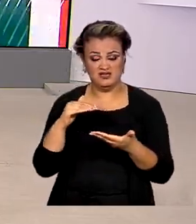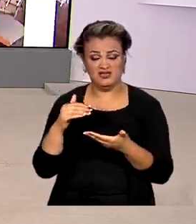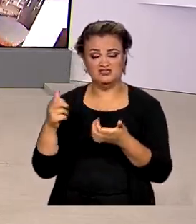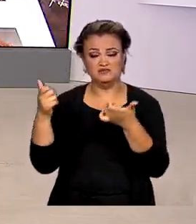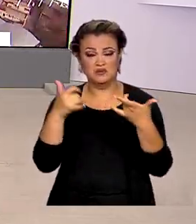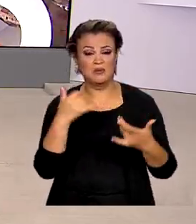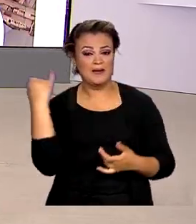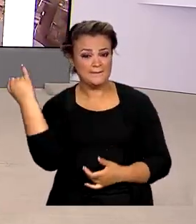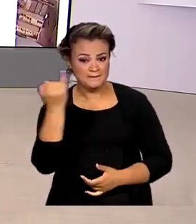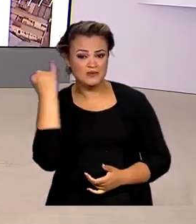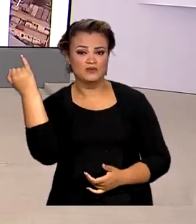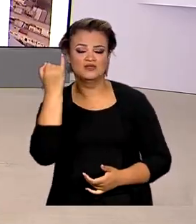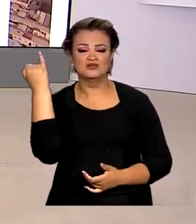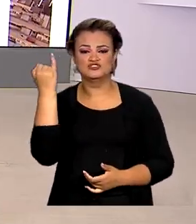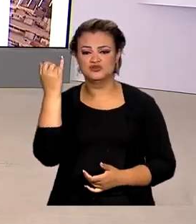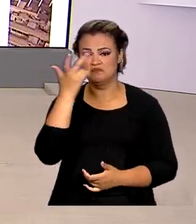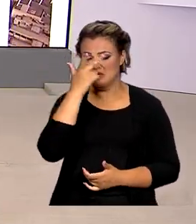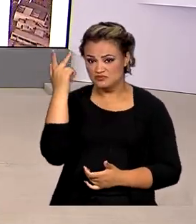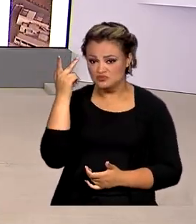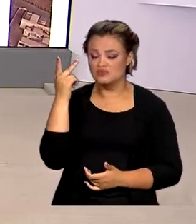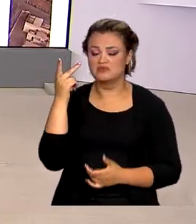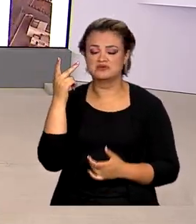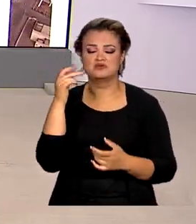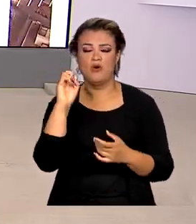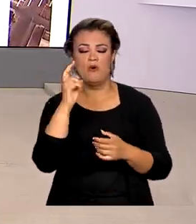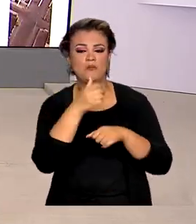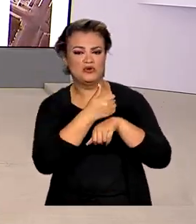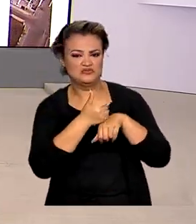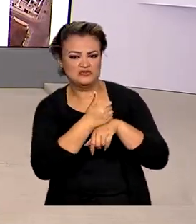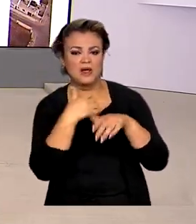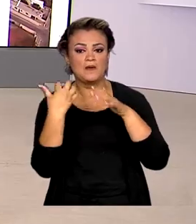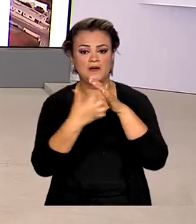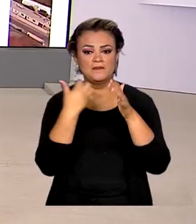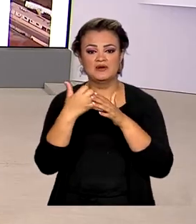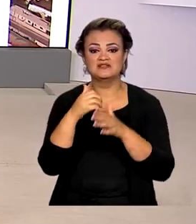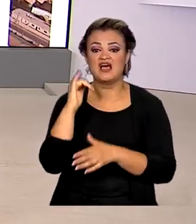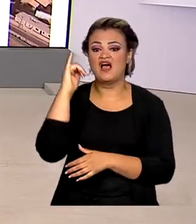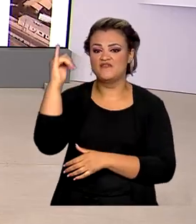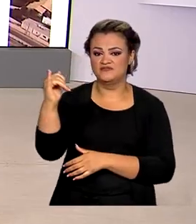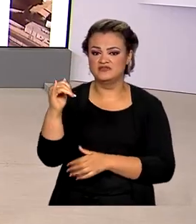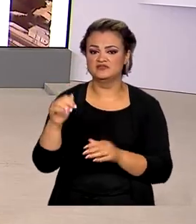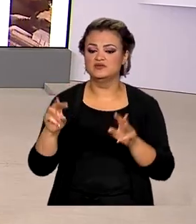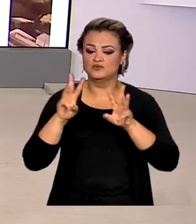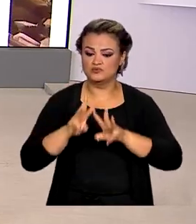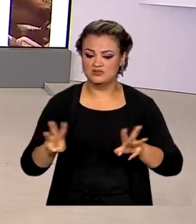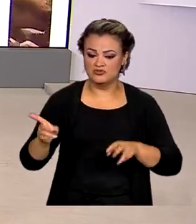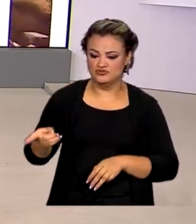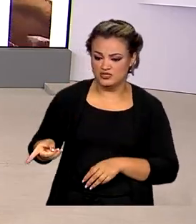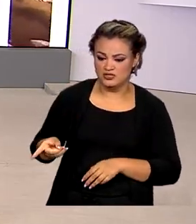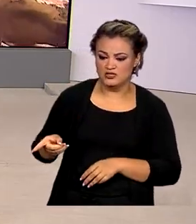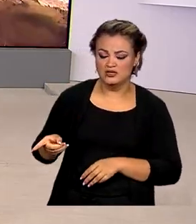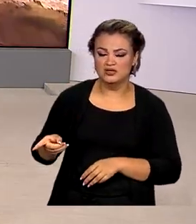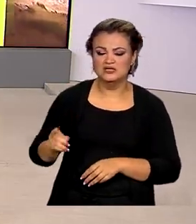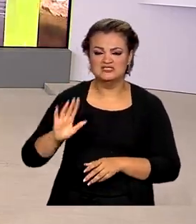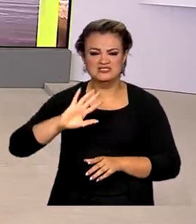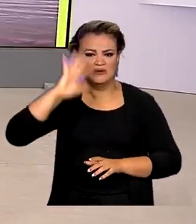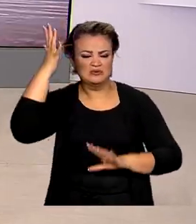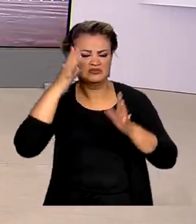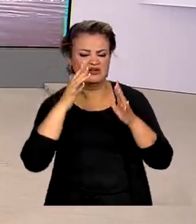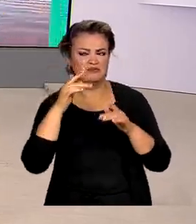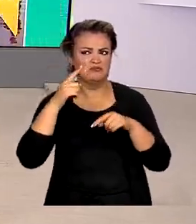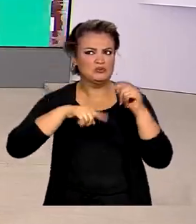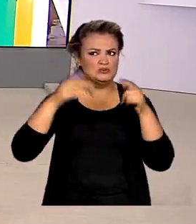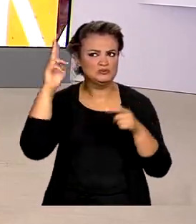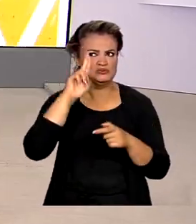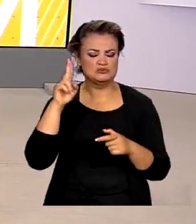fundamental que consumidores, profissionais e empresas registrem pelo site da agência o aparecimento de